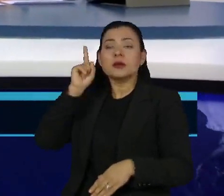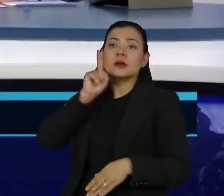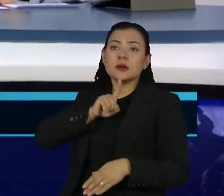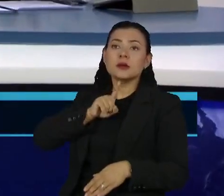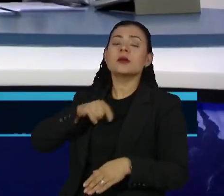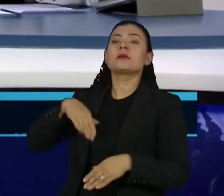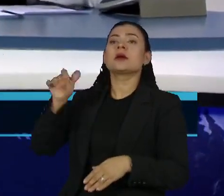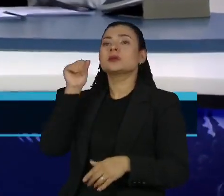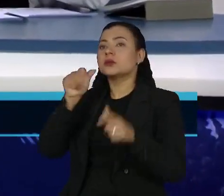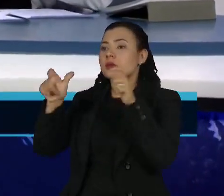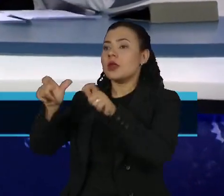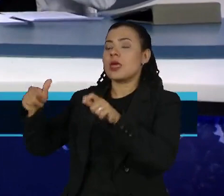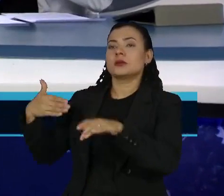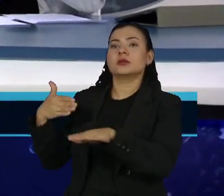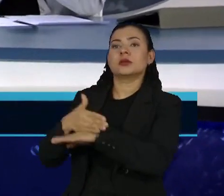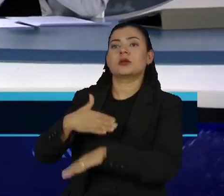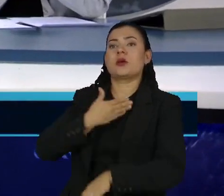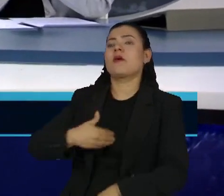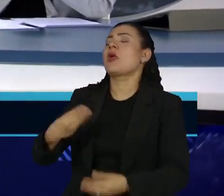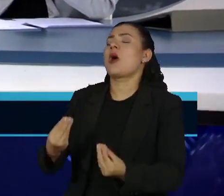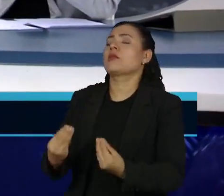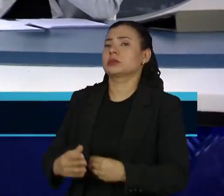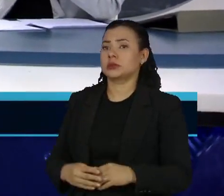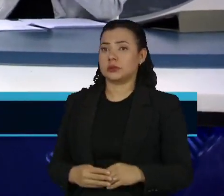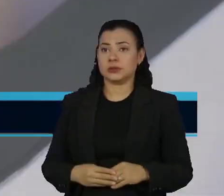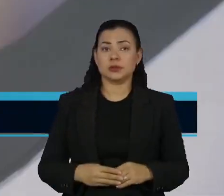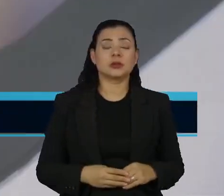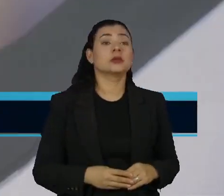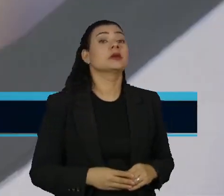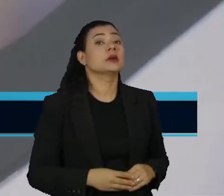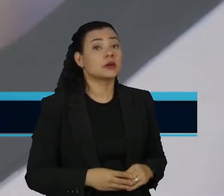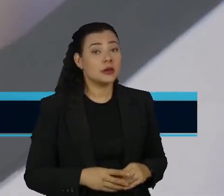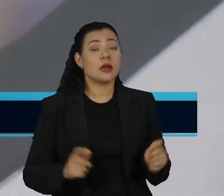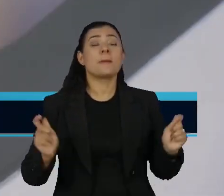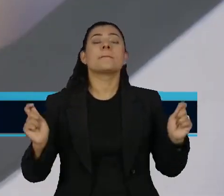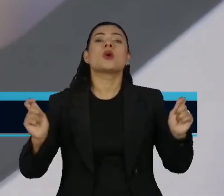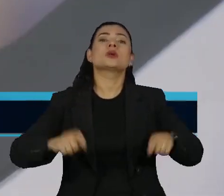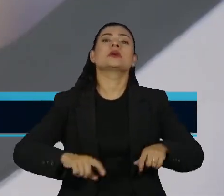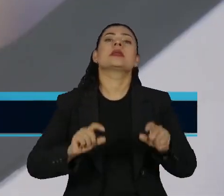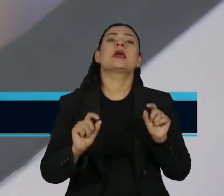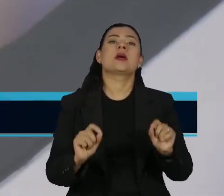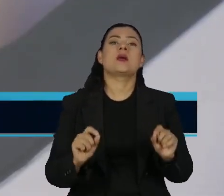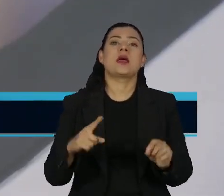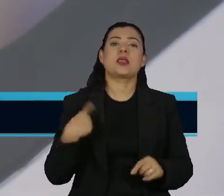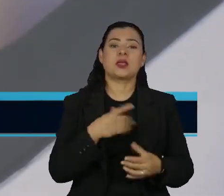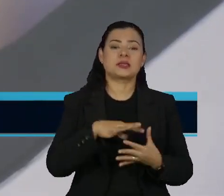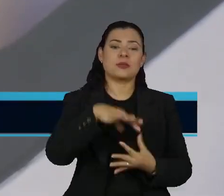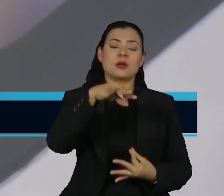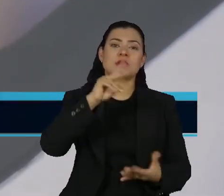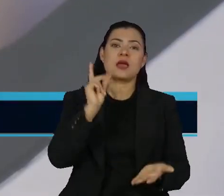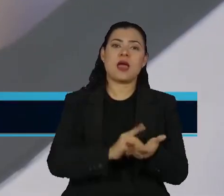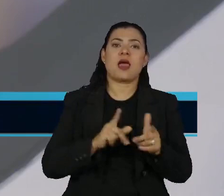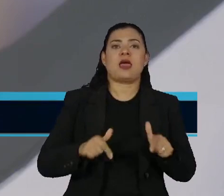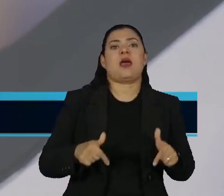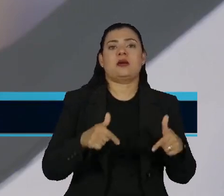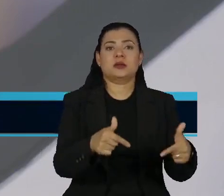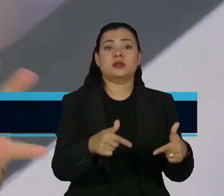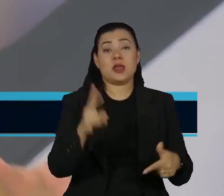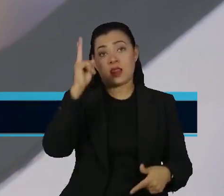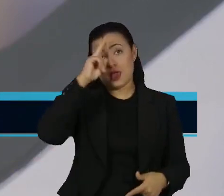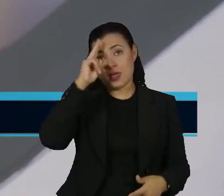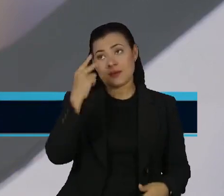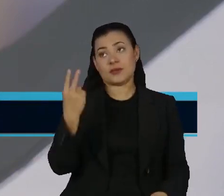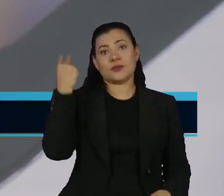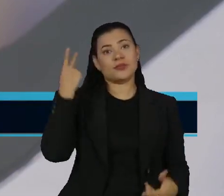partos e mulheres no governo, Bianca? É uma possibilidade de efetivar a nossa democracia. Isso me lembra uma